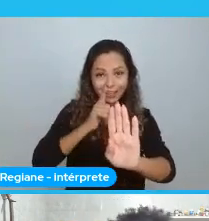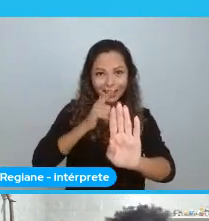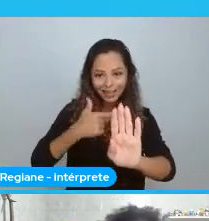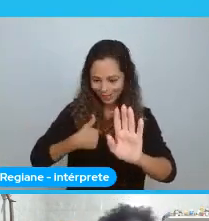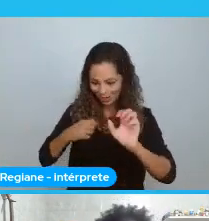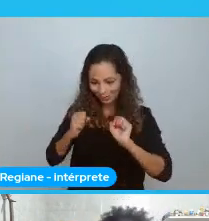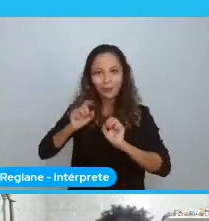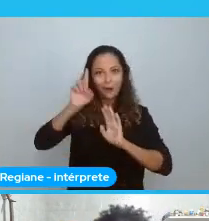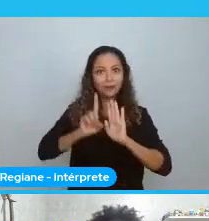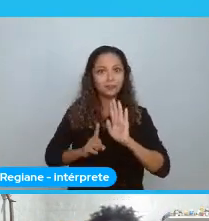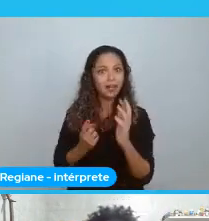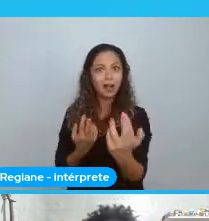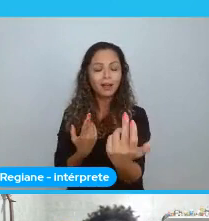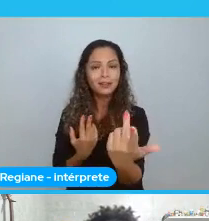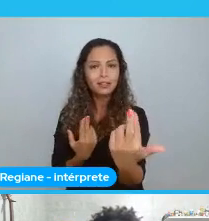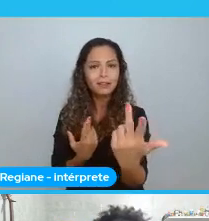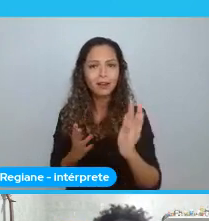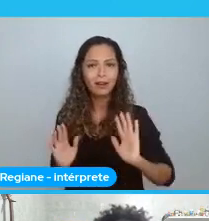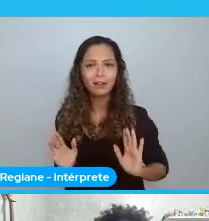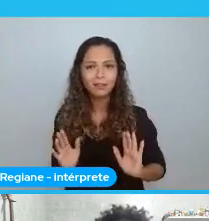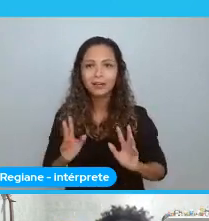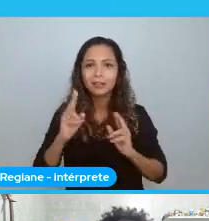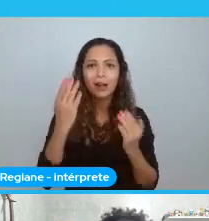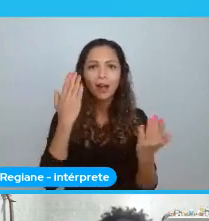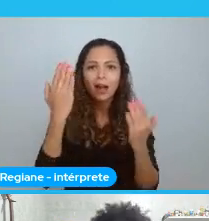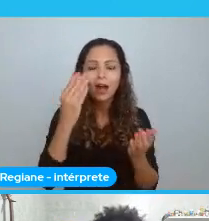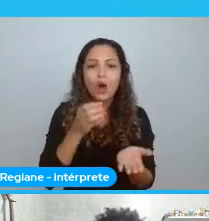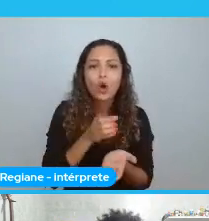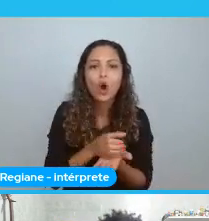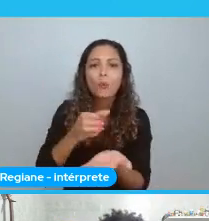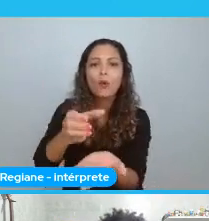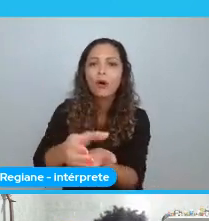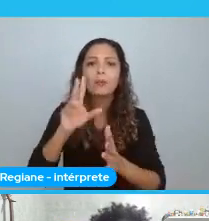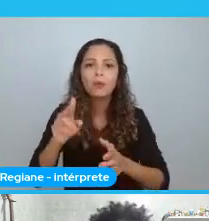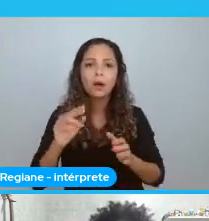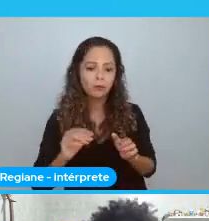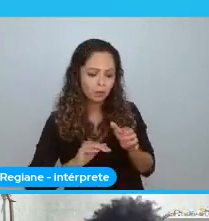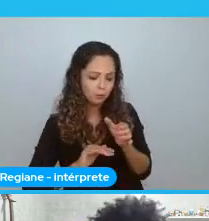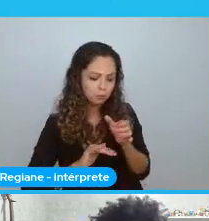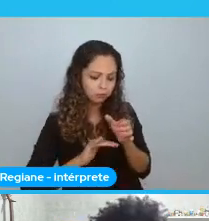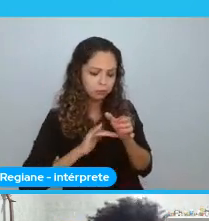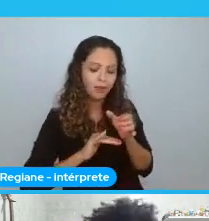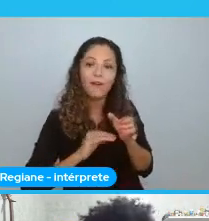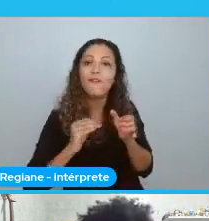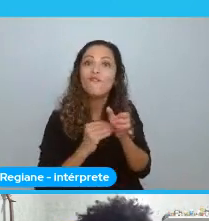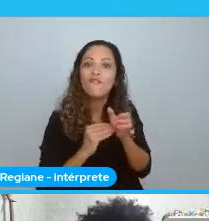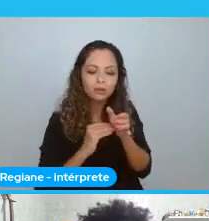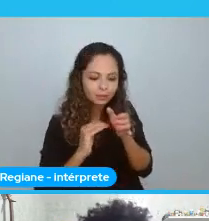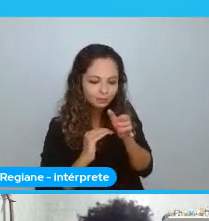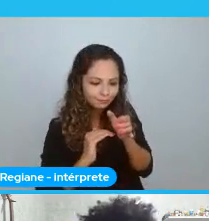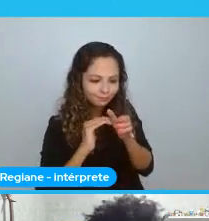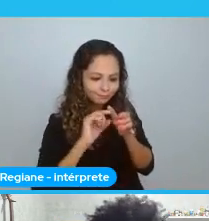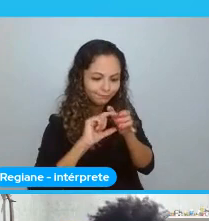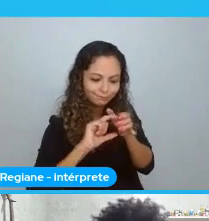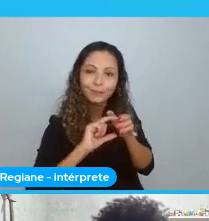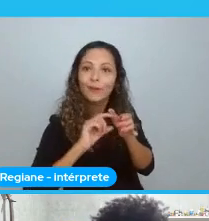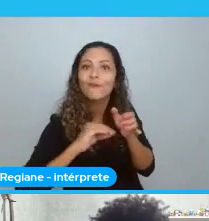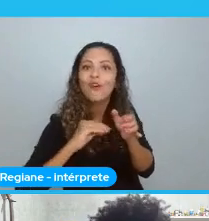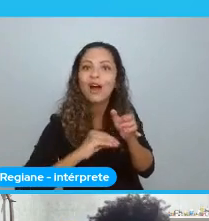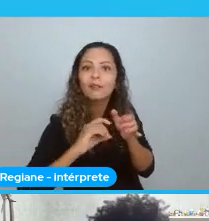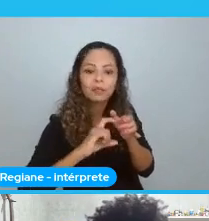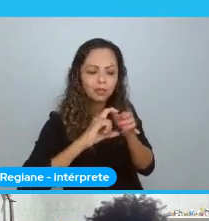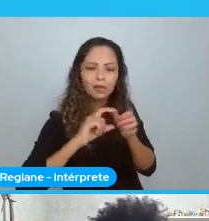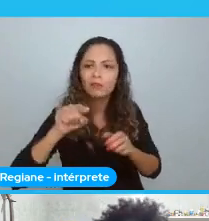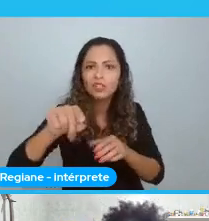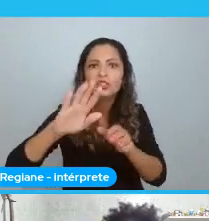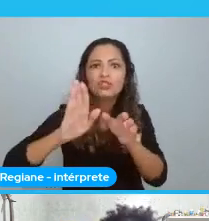direito. Se o meu copo. Não tem mais que o quarto. E o seu está cheio. Por que você. Tenta me impedir. Por que você. Por que você. Se incomoda. Quando eu estou fazendo.